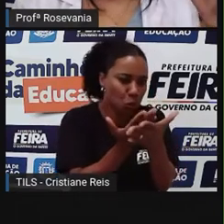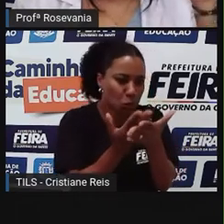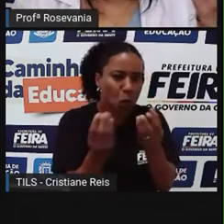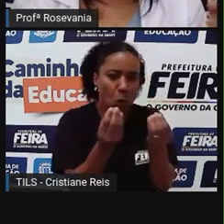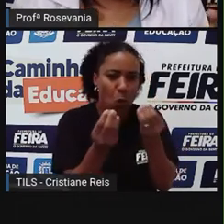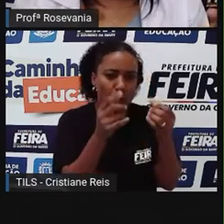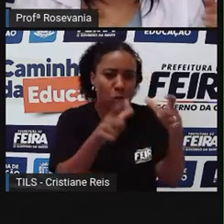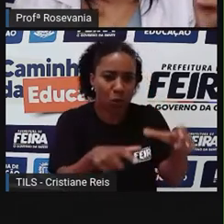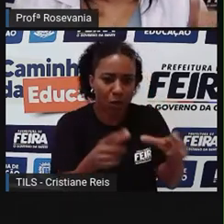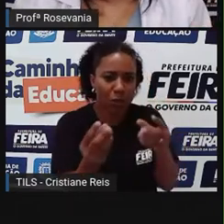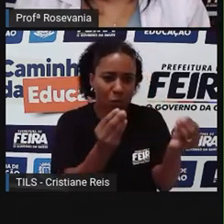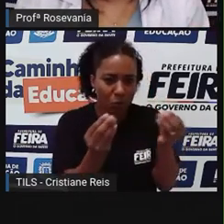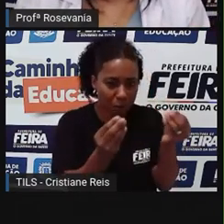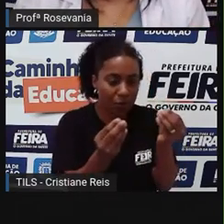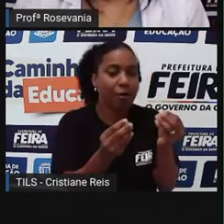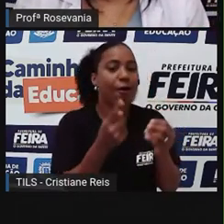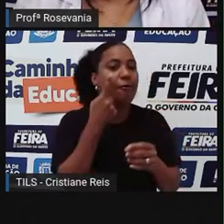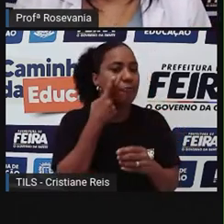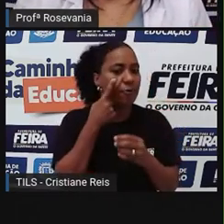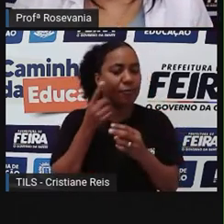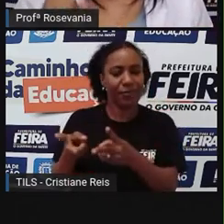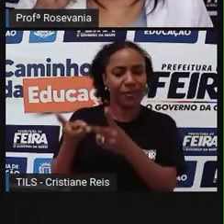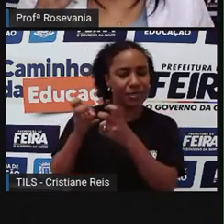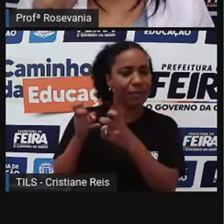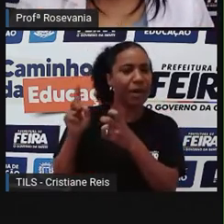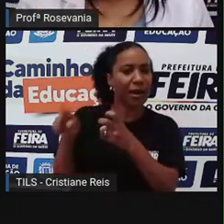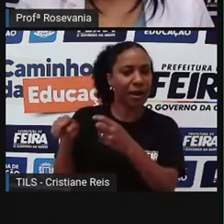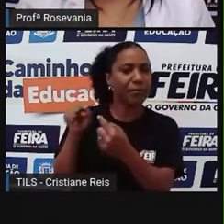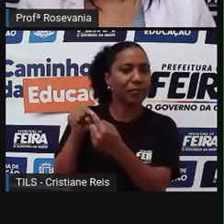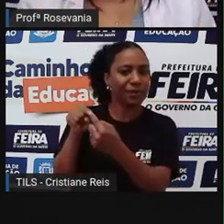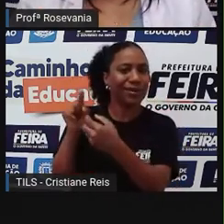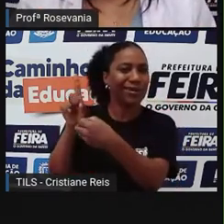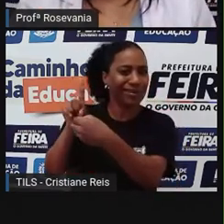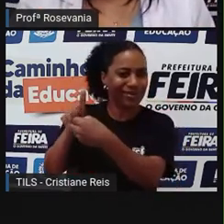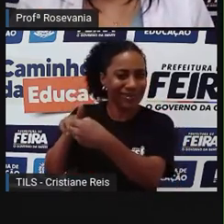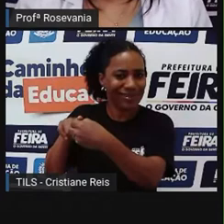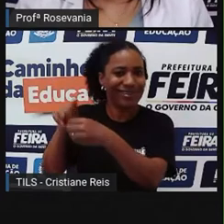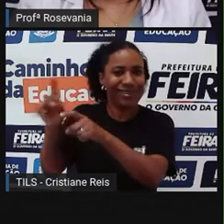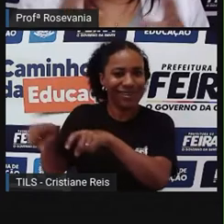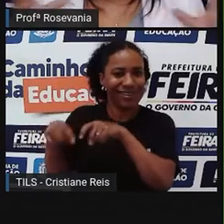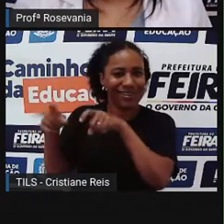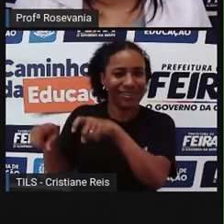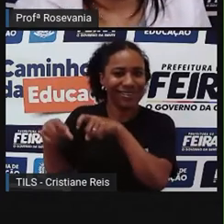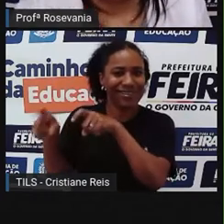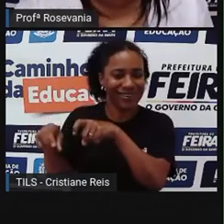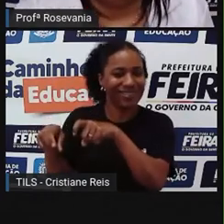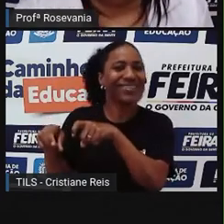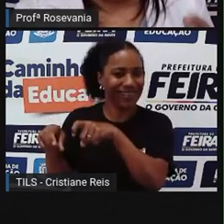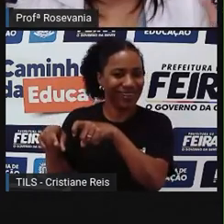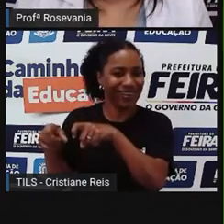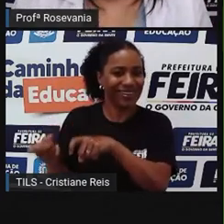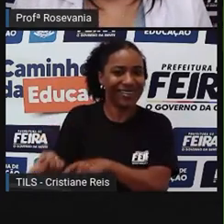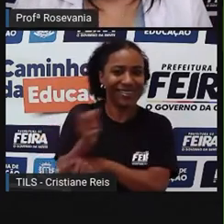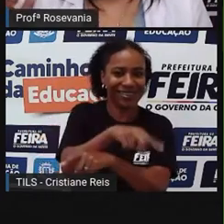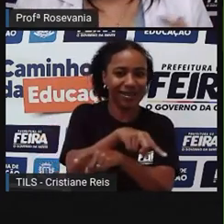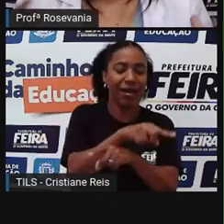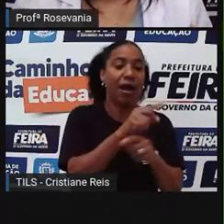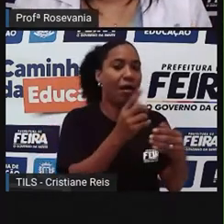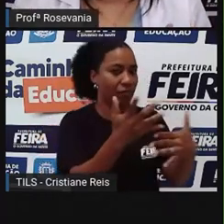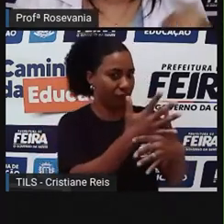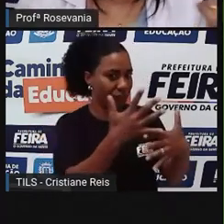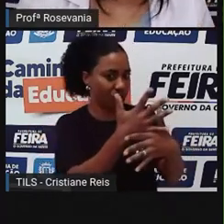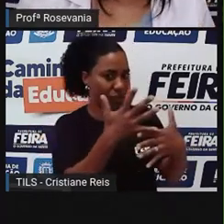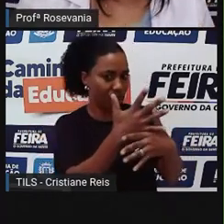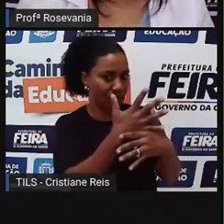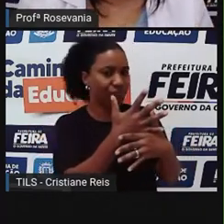olha, você diz, ah, ali é um espaço rural, ali é um espaço urbano. E às vezes mistura tudo e você fica na